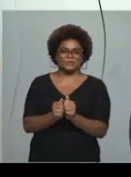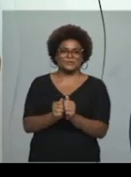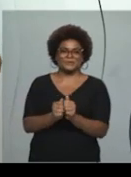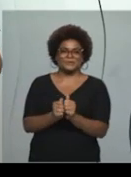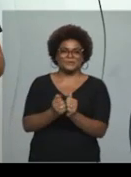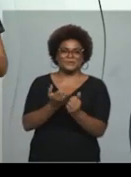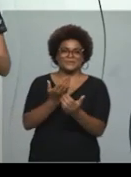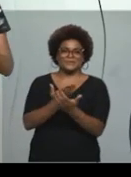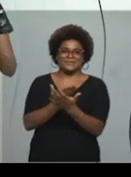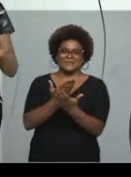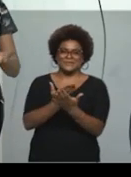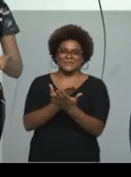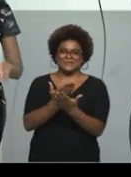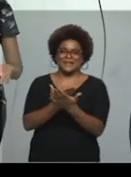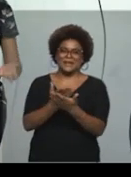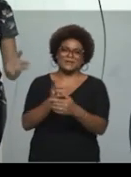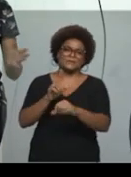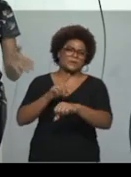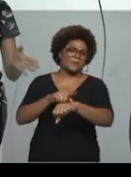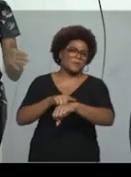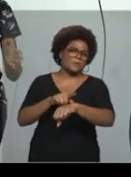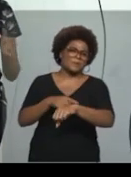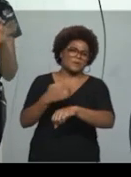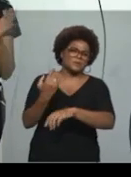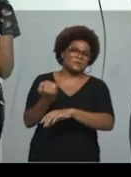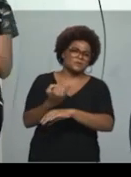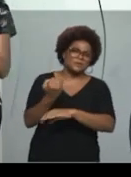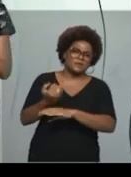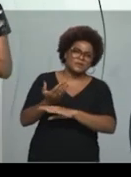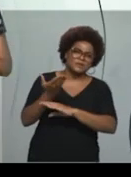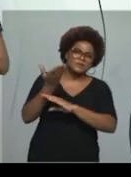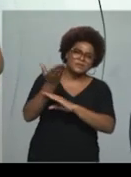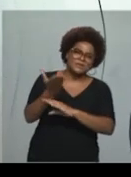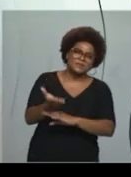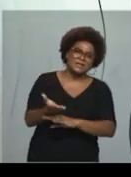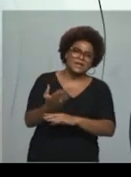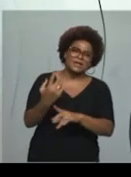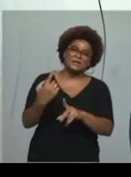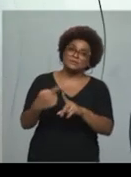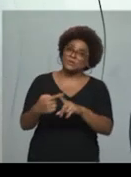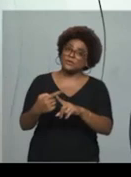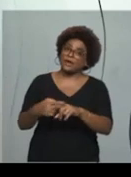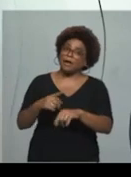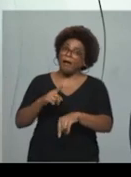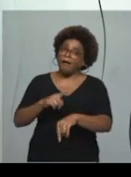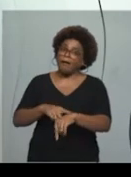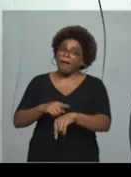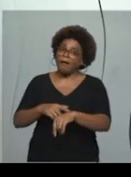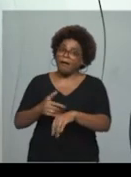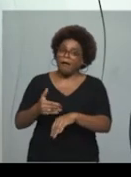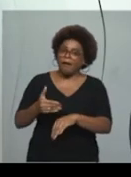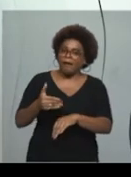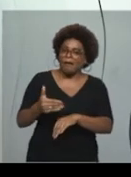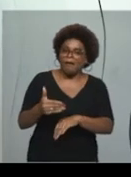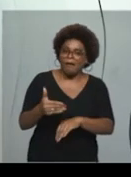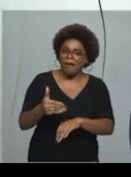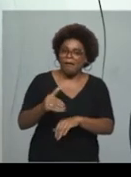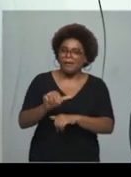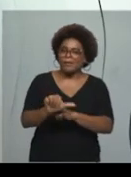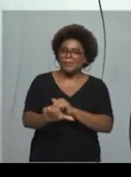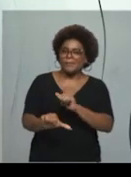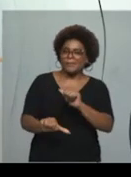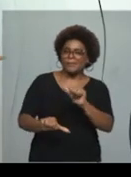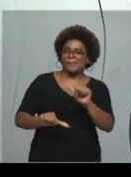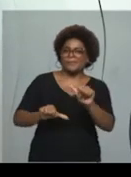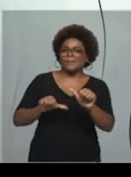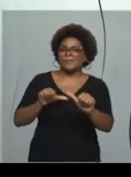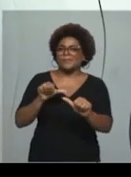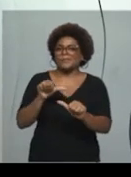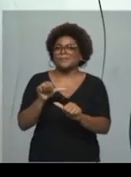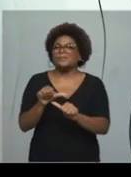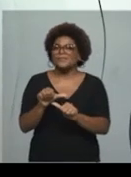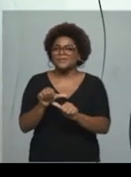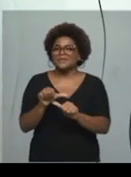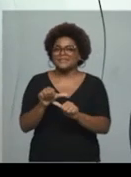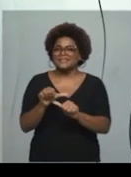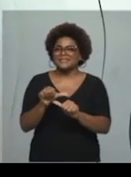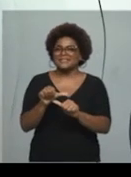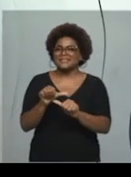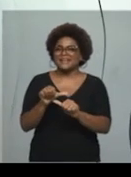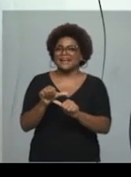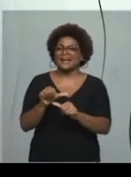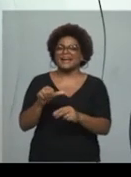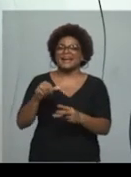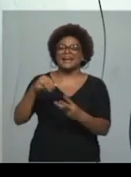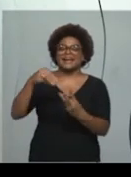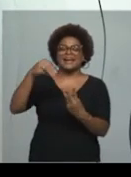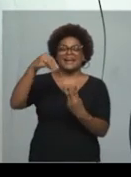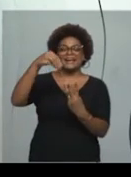Um momento muito importante para vocês, que daqui a pouco, né, vocês vão estar mudando esse status, né, de